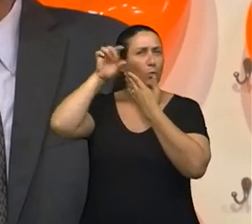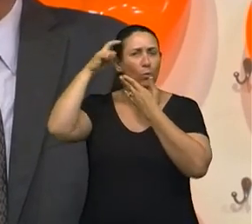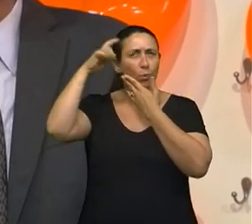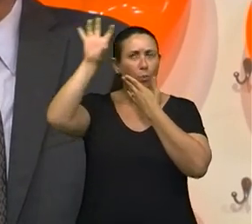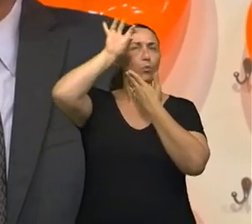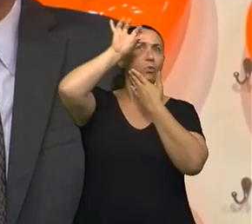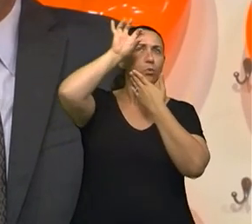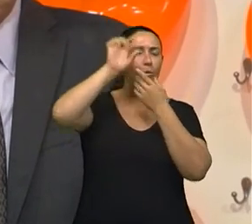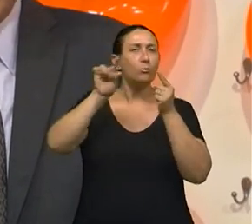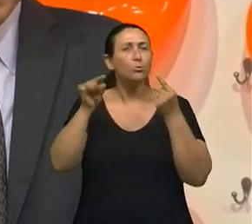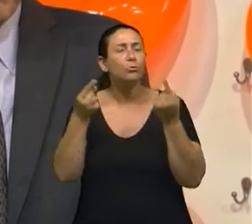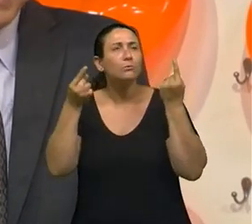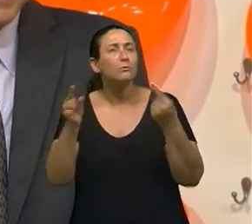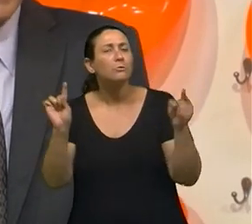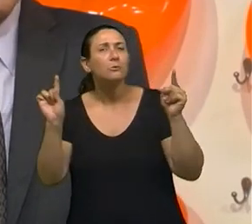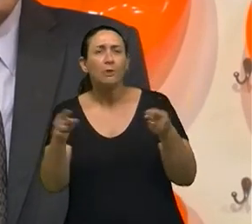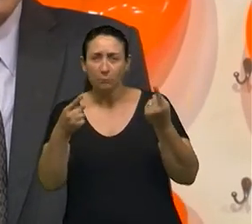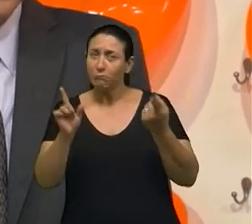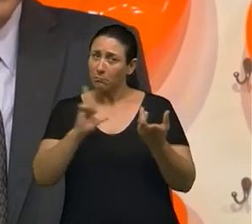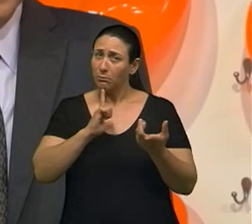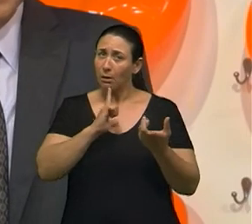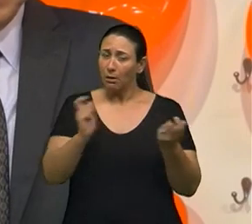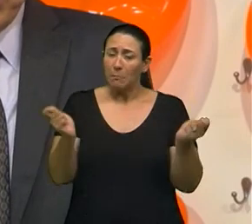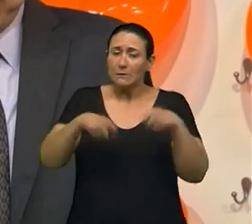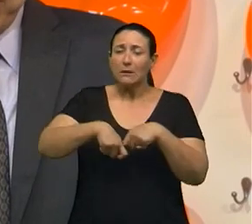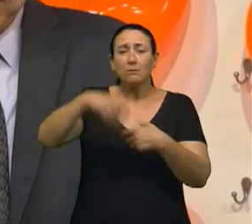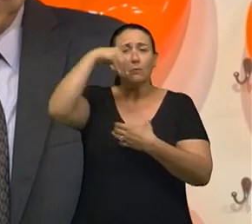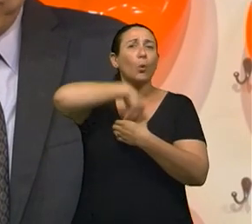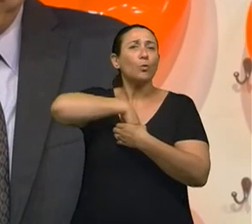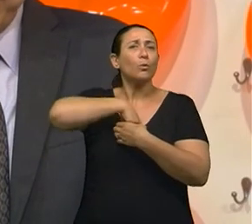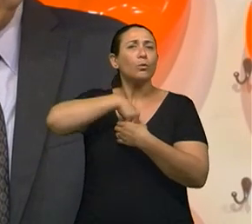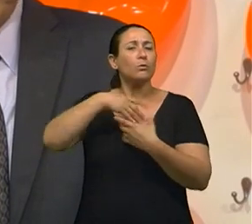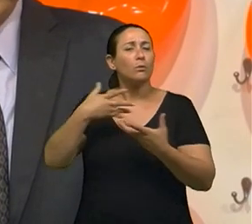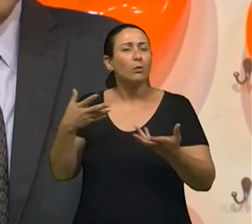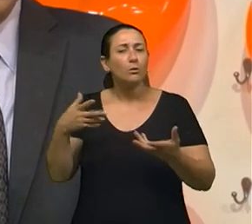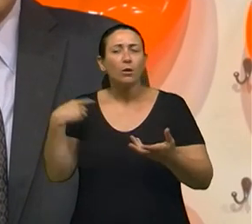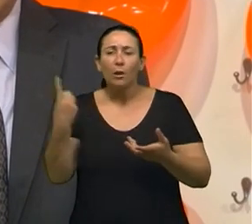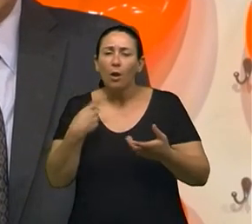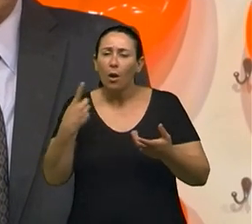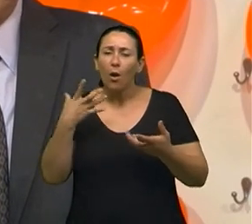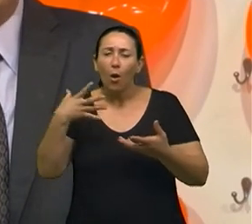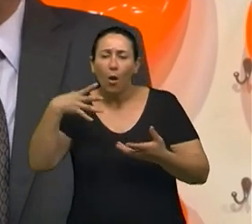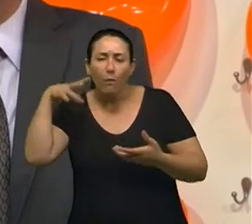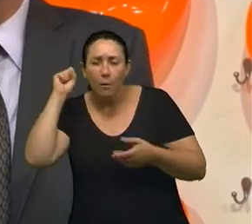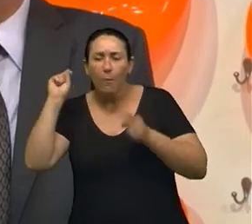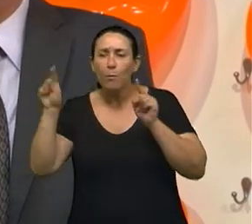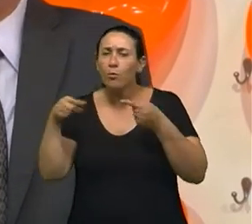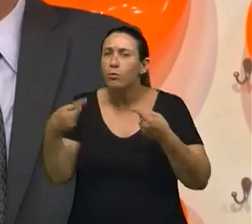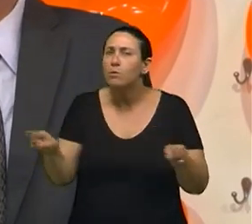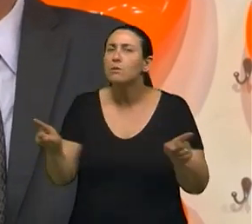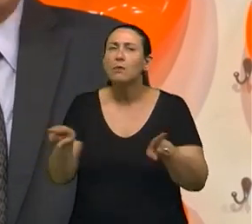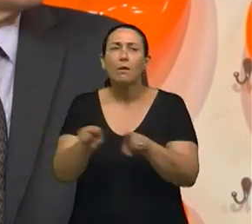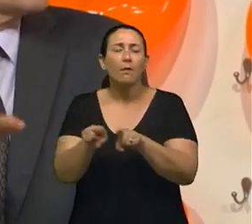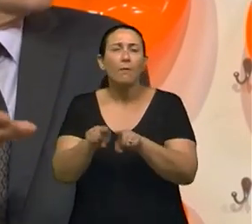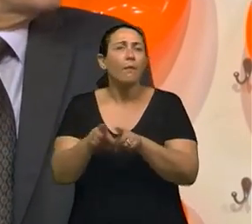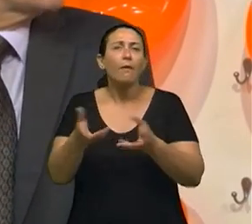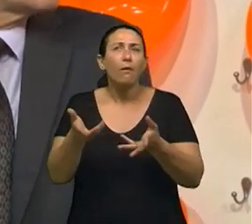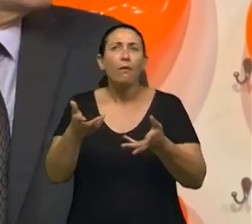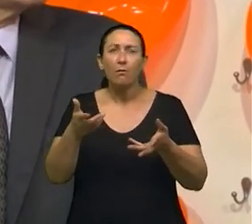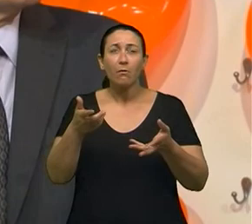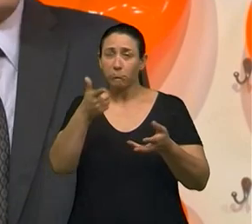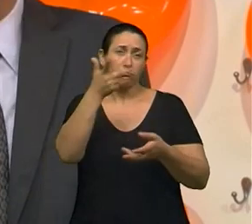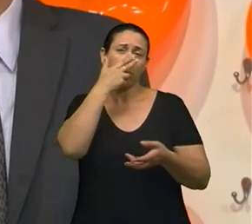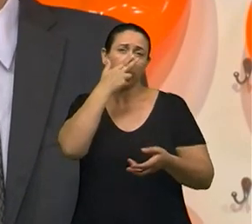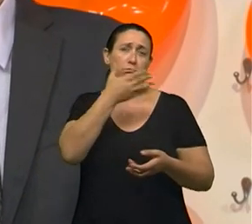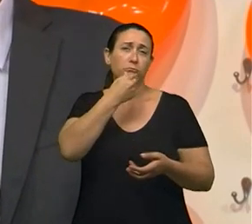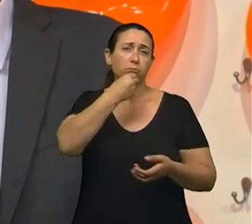condições de ter dentro de nós uma capacidade de ouvir música que nós ouvimos como temos de criata. O Beethoven,